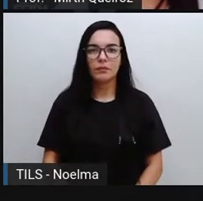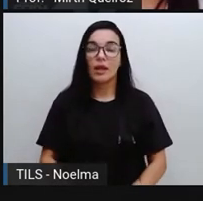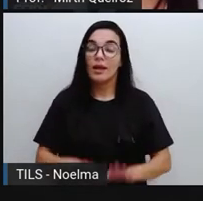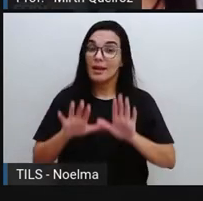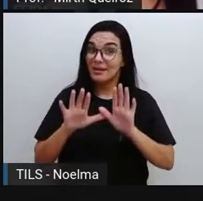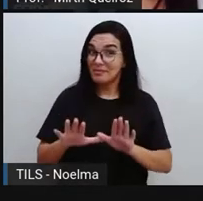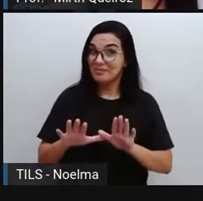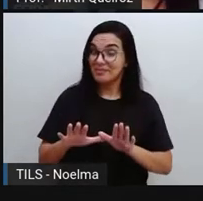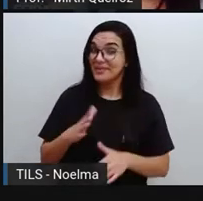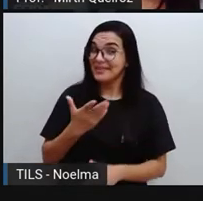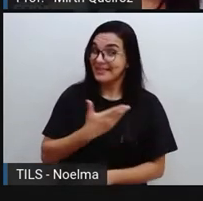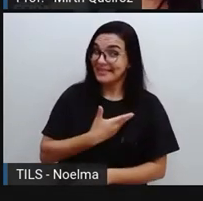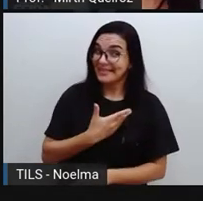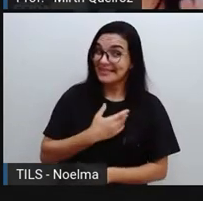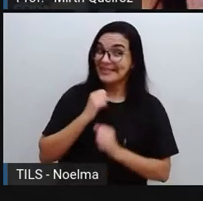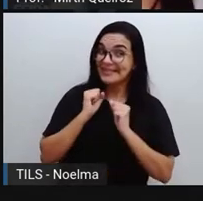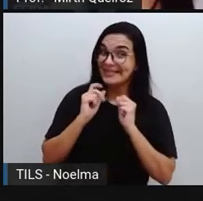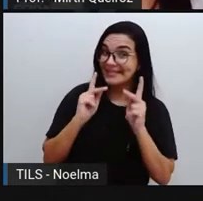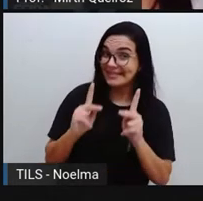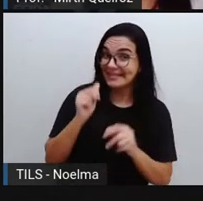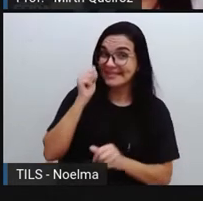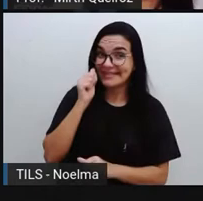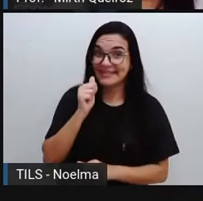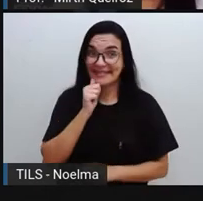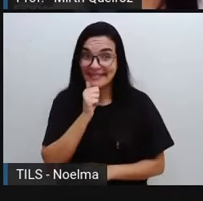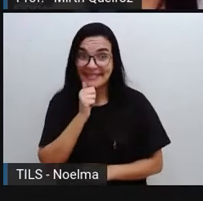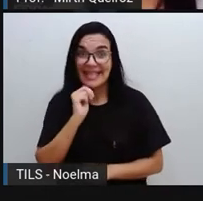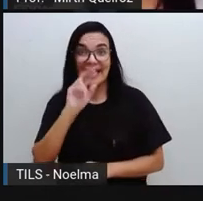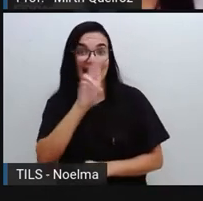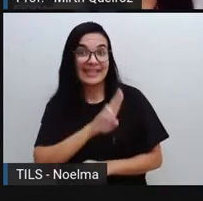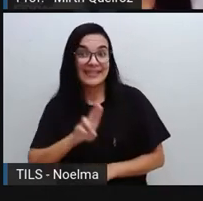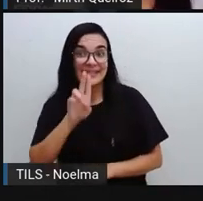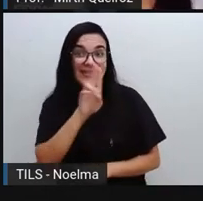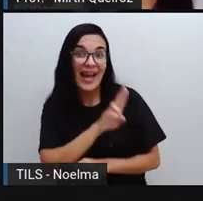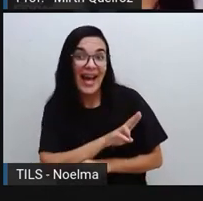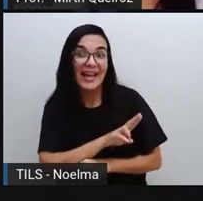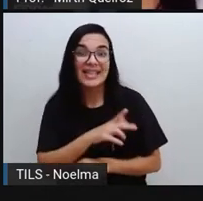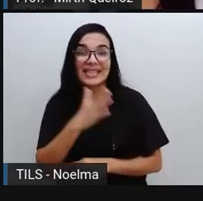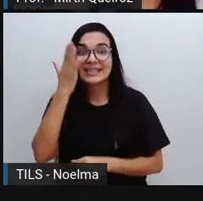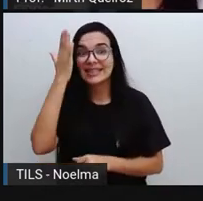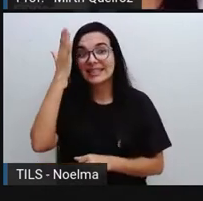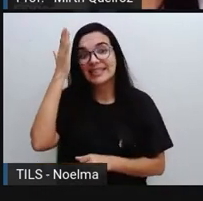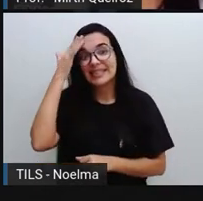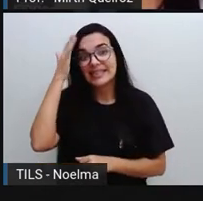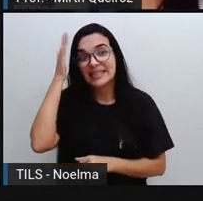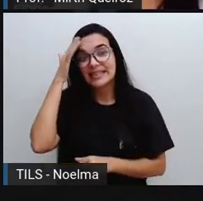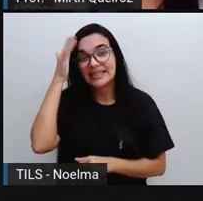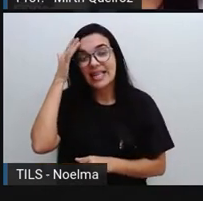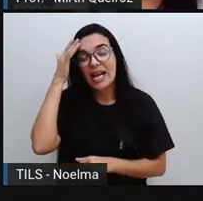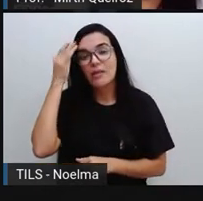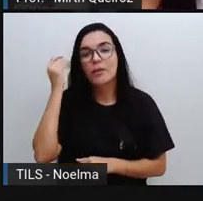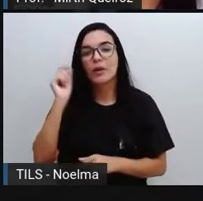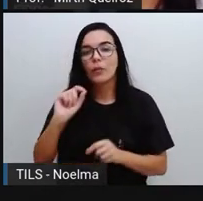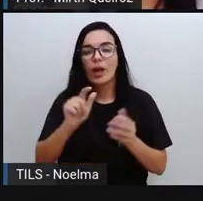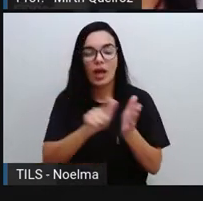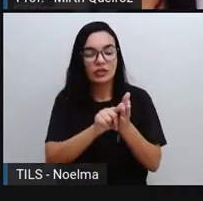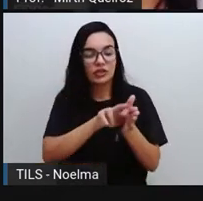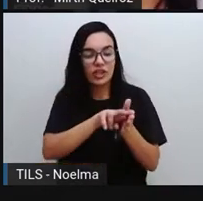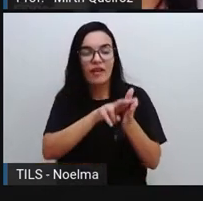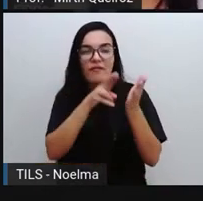Pois bem, amiguinho e amiguinha usuária desse tipo de revista